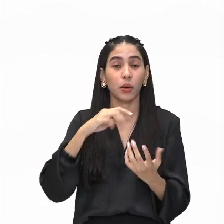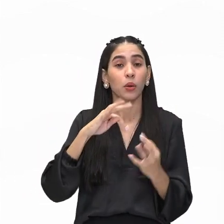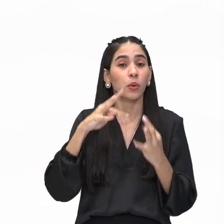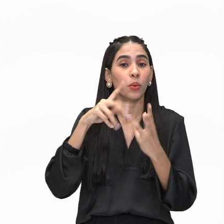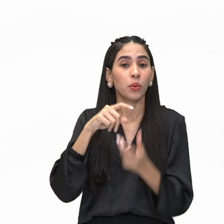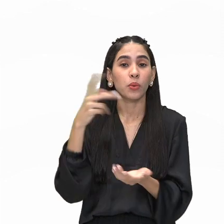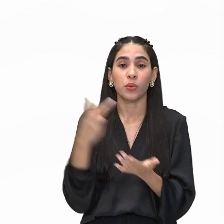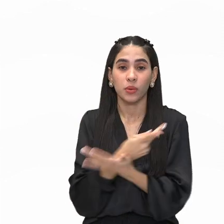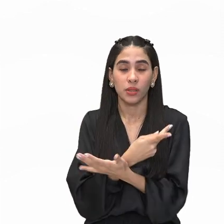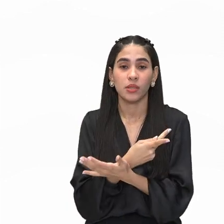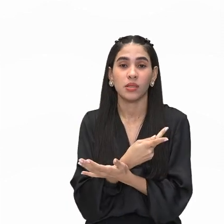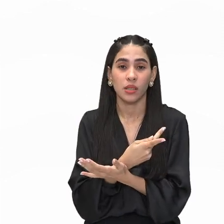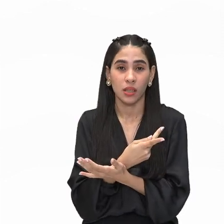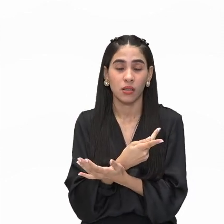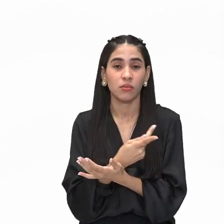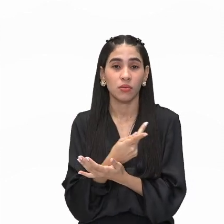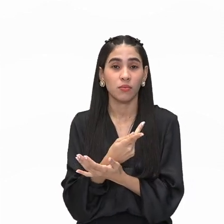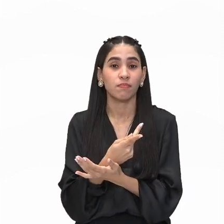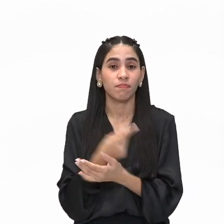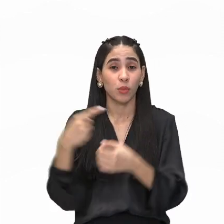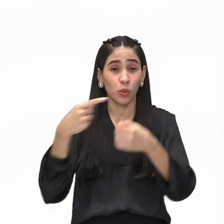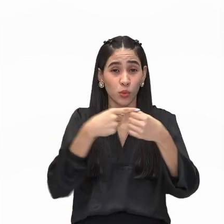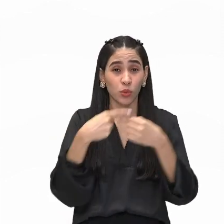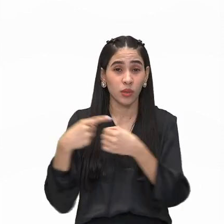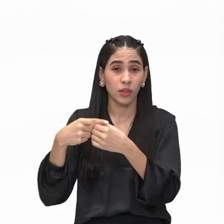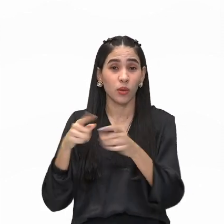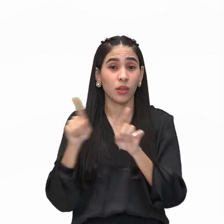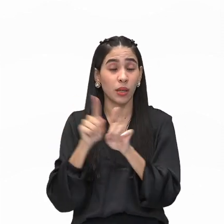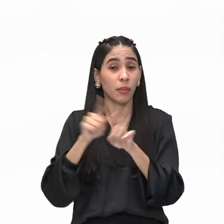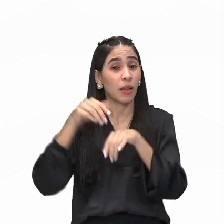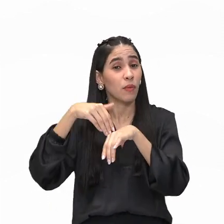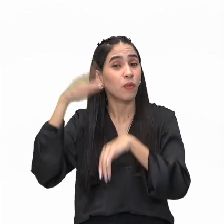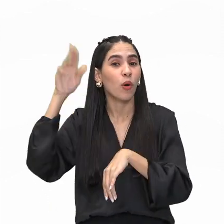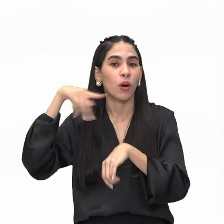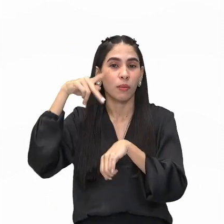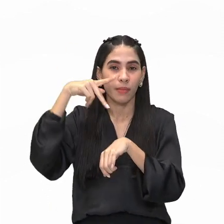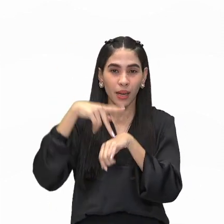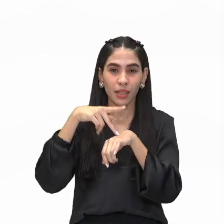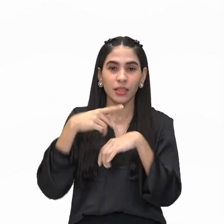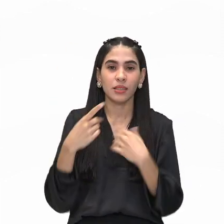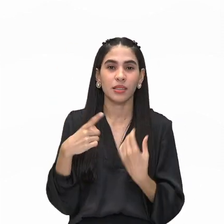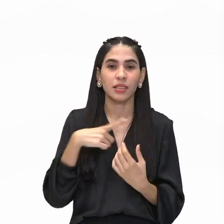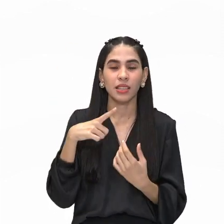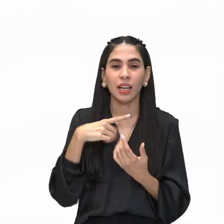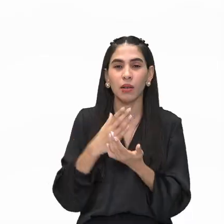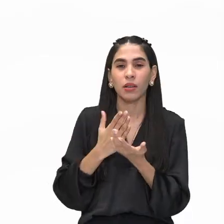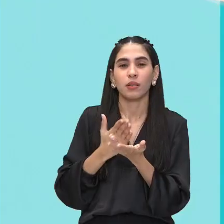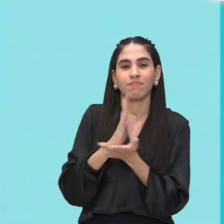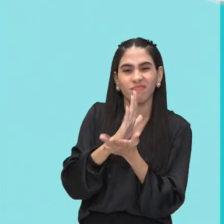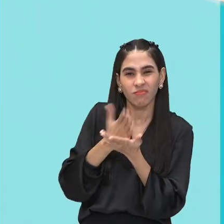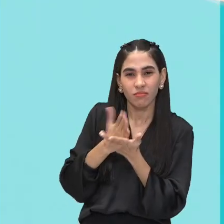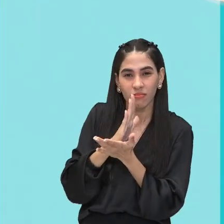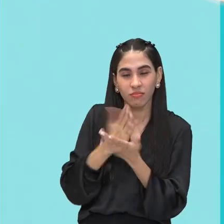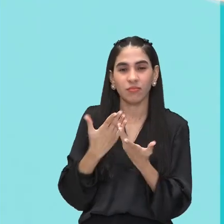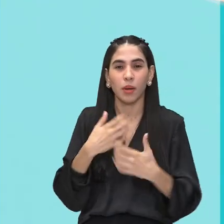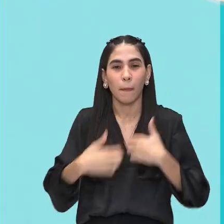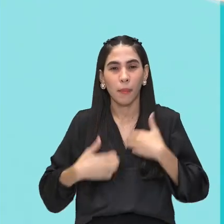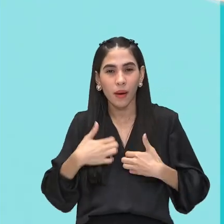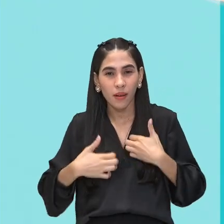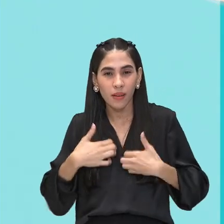acontecendo no interior e também no exterior. Então, ele tem essa provocação, ele mostra as suas